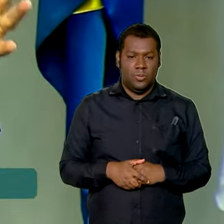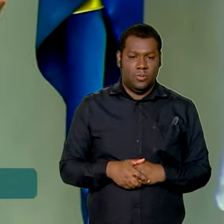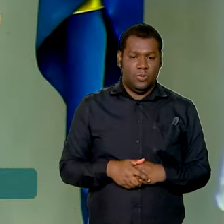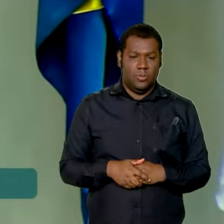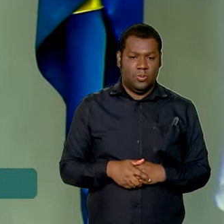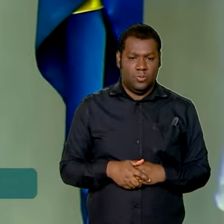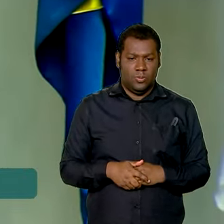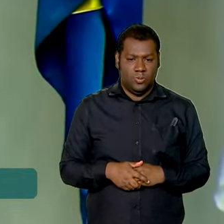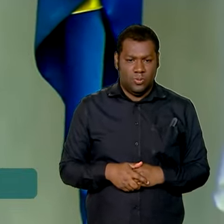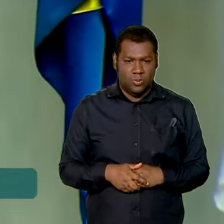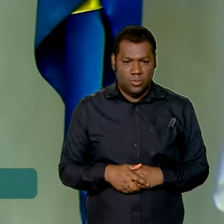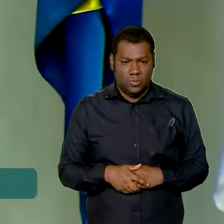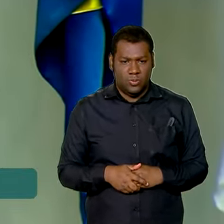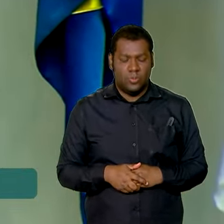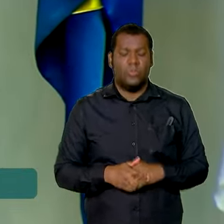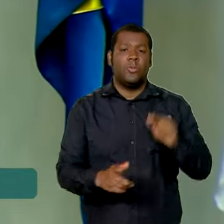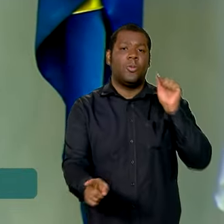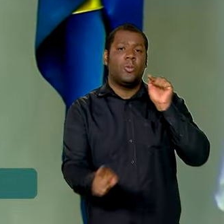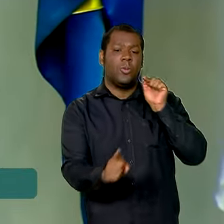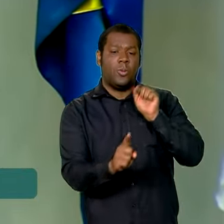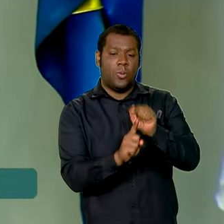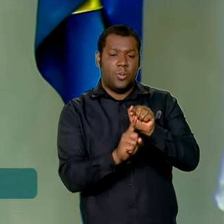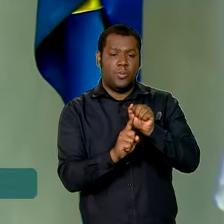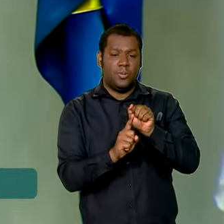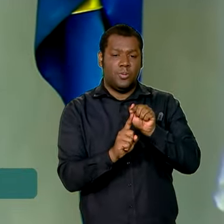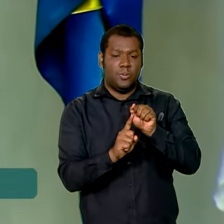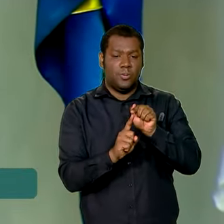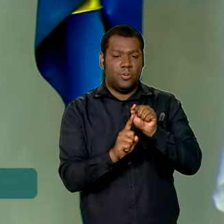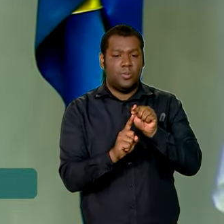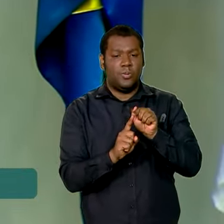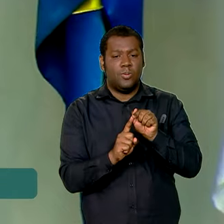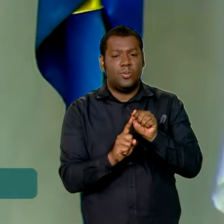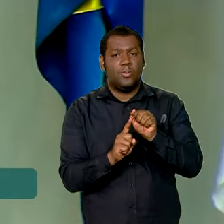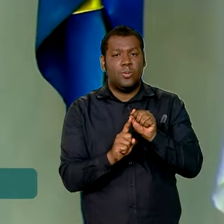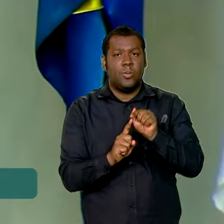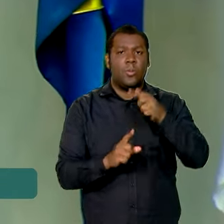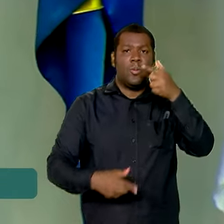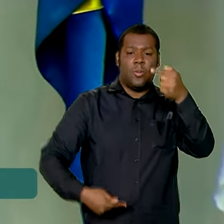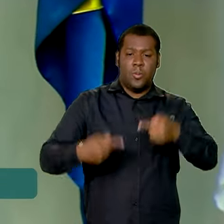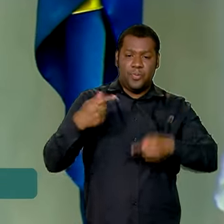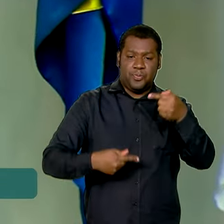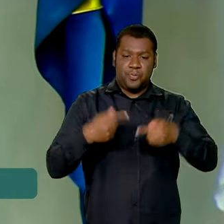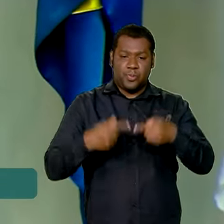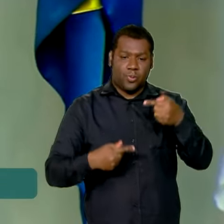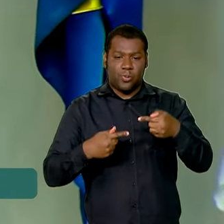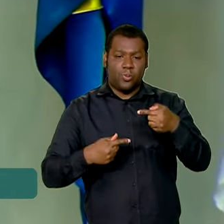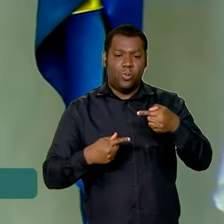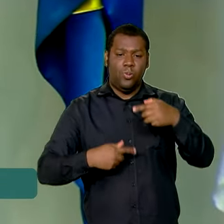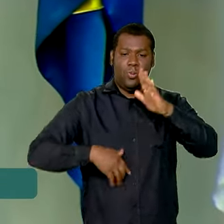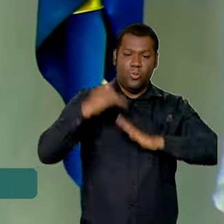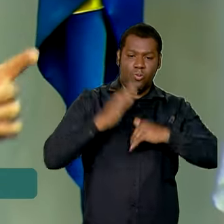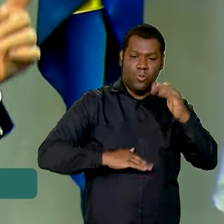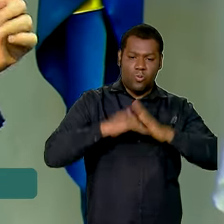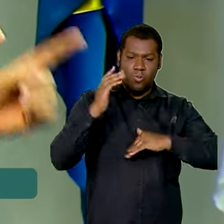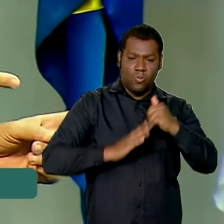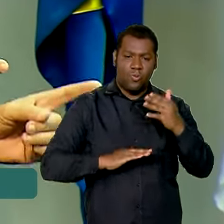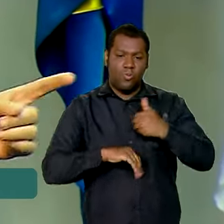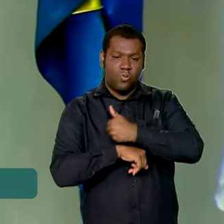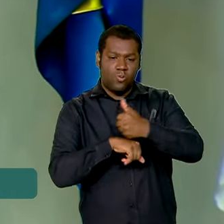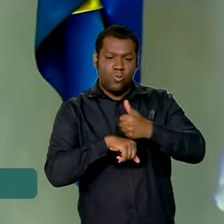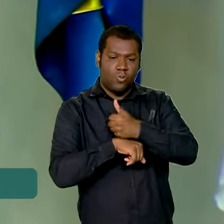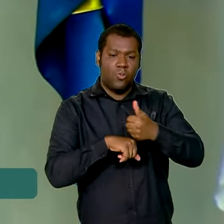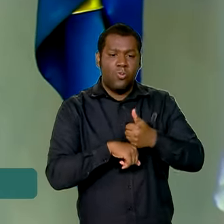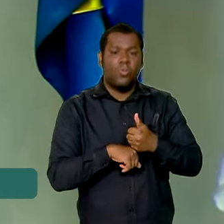aqui de um lado, bem mais especializado, uma política mais profissionalizada para